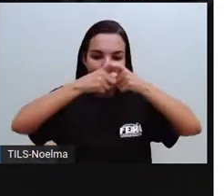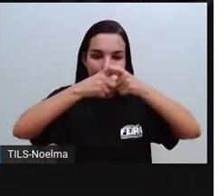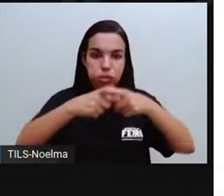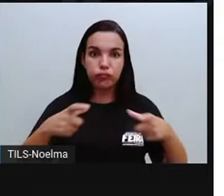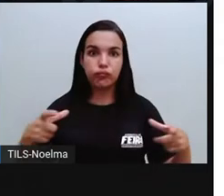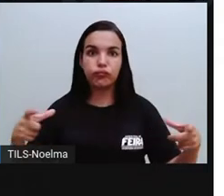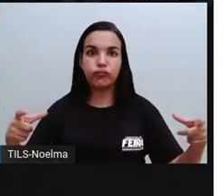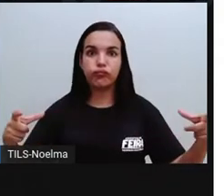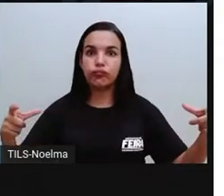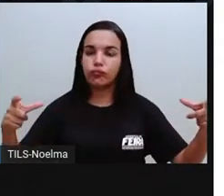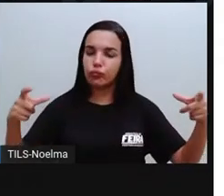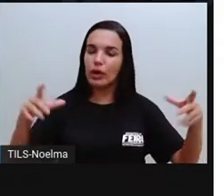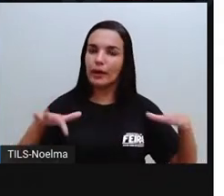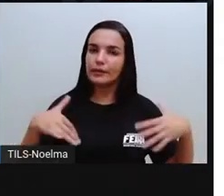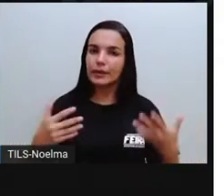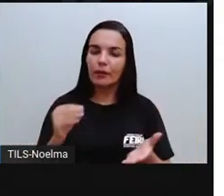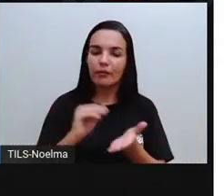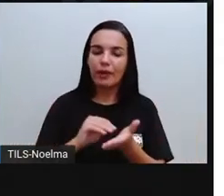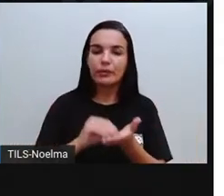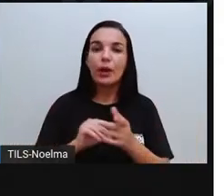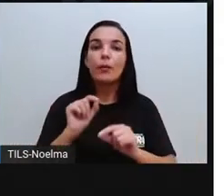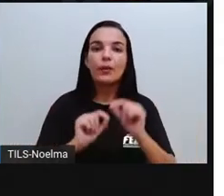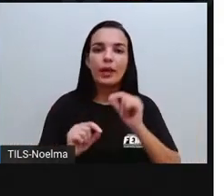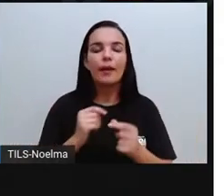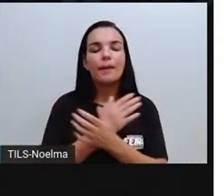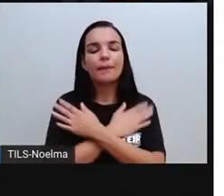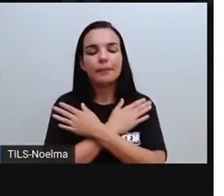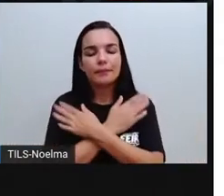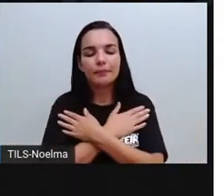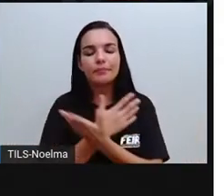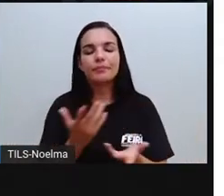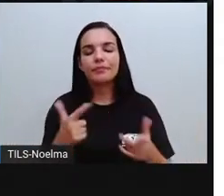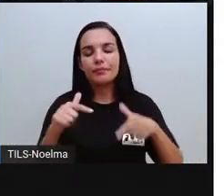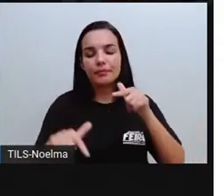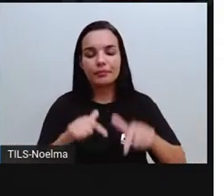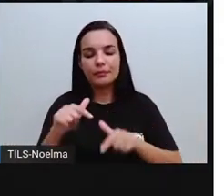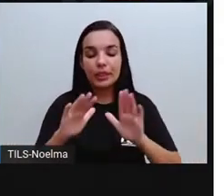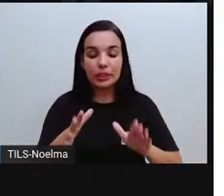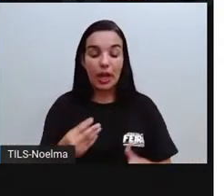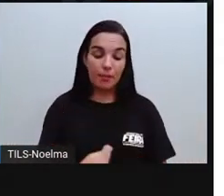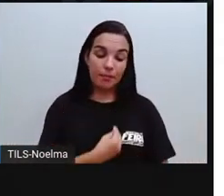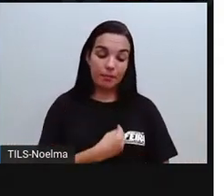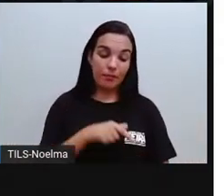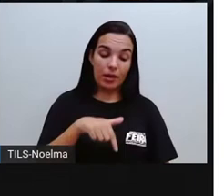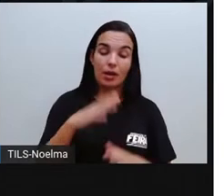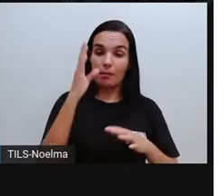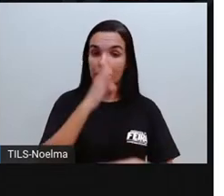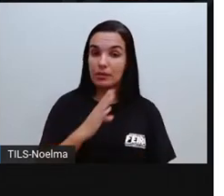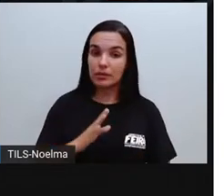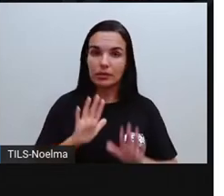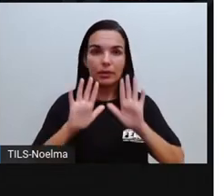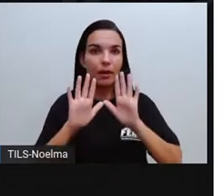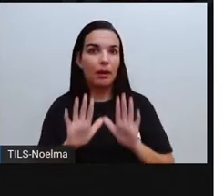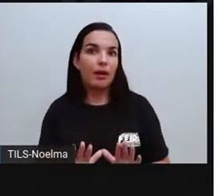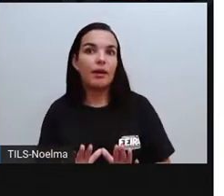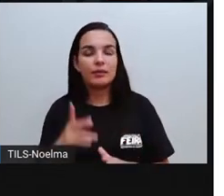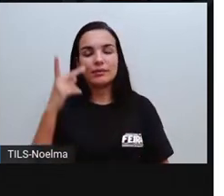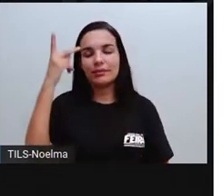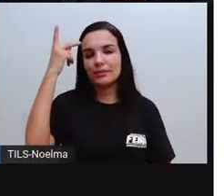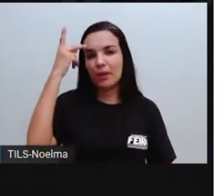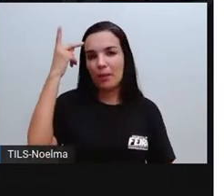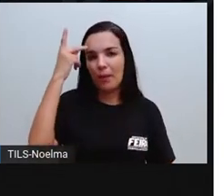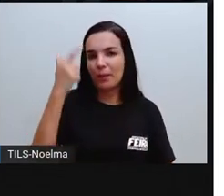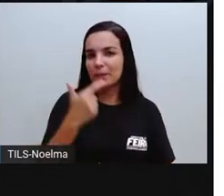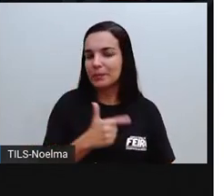Bastante, de tal forma que falta emprego para as pessoas que já moravam no Brasil. Só que com São Paulo não foi assim, né? Esse